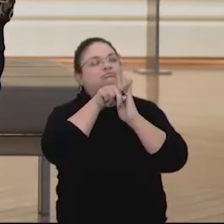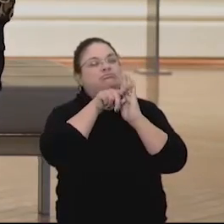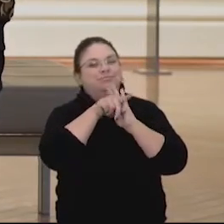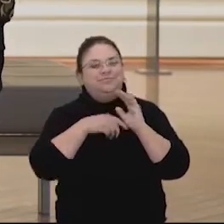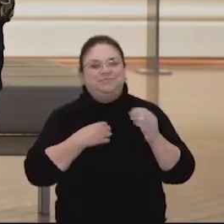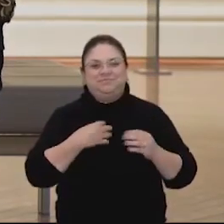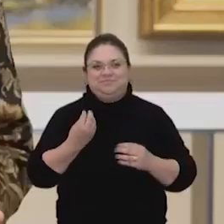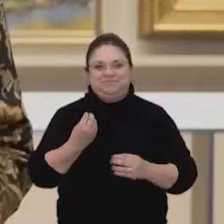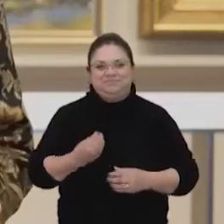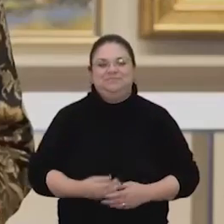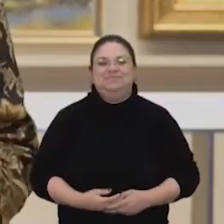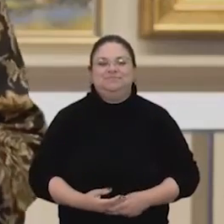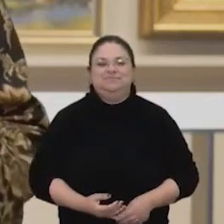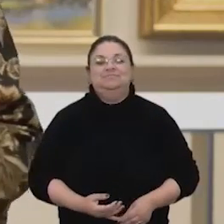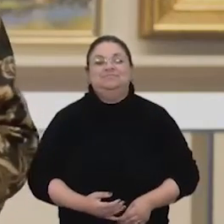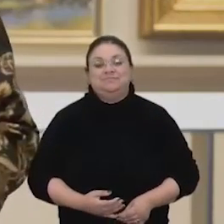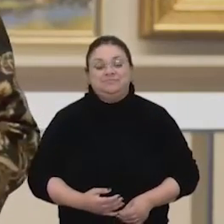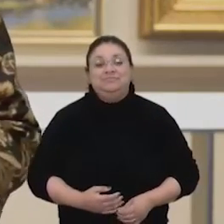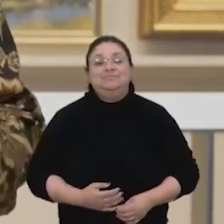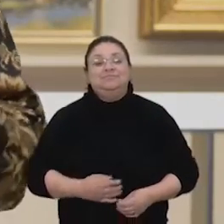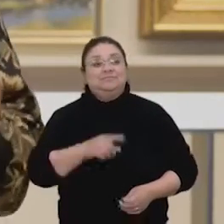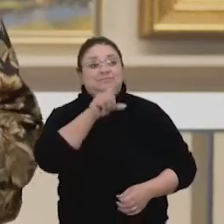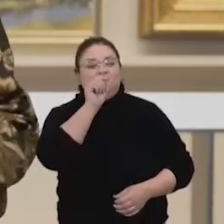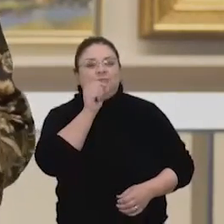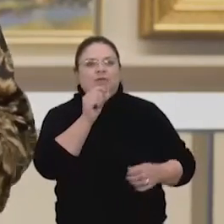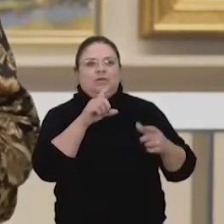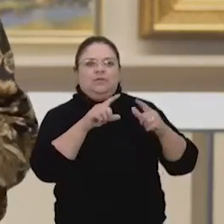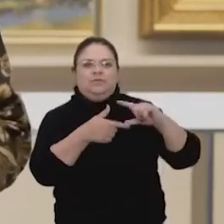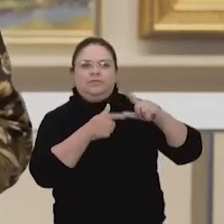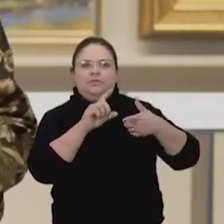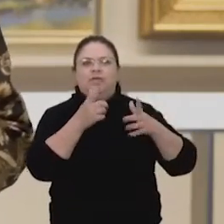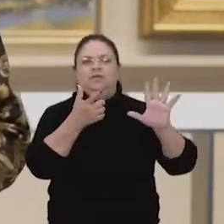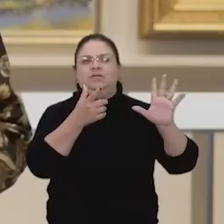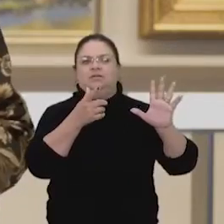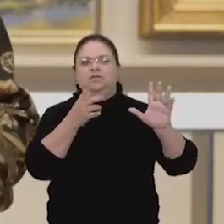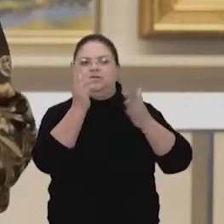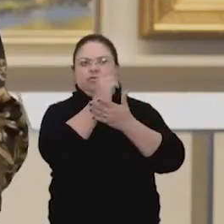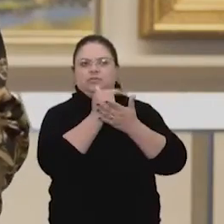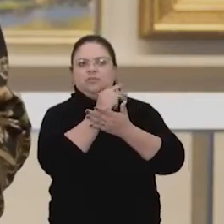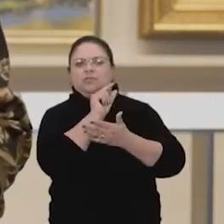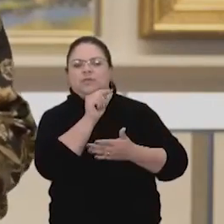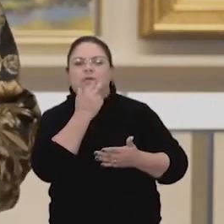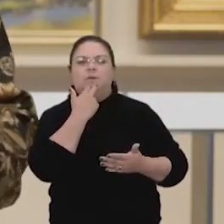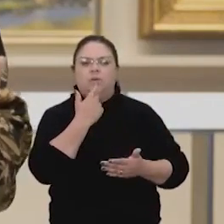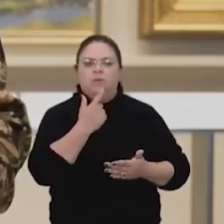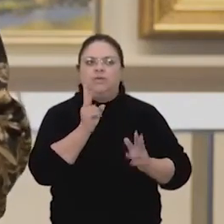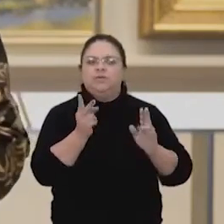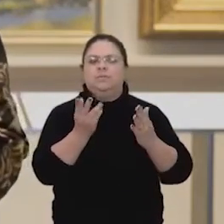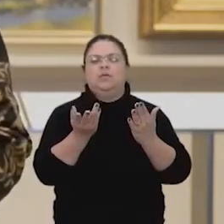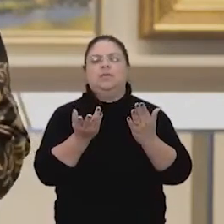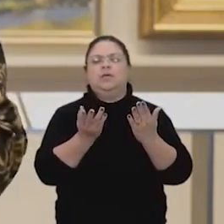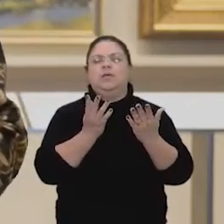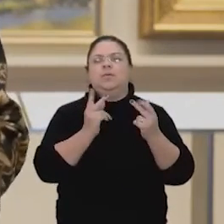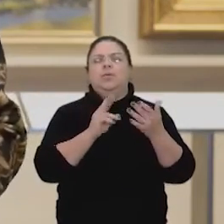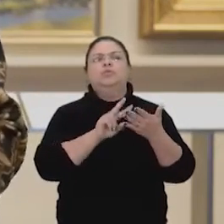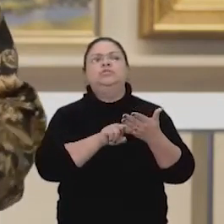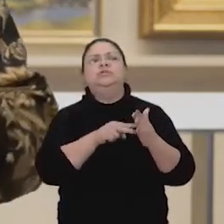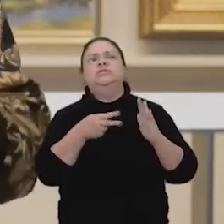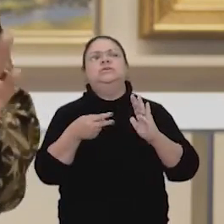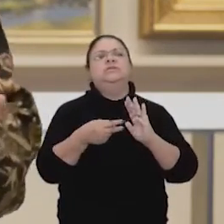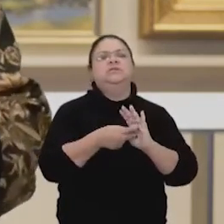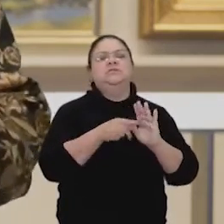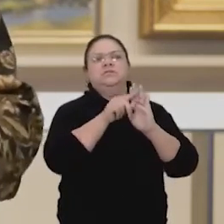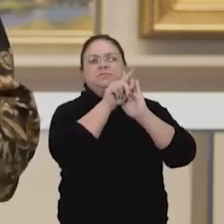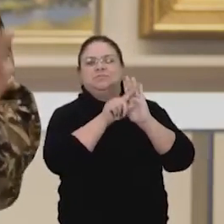a escolha da imagem, a escolha da cor, tem uma comunicação por trás sempre, né? Então, a gente acaba ficando mais ligadinhos aí pra tentar